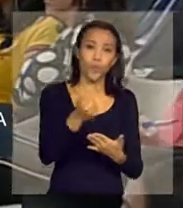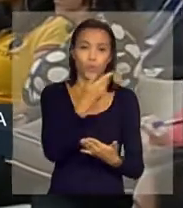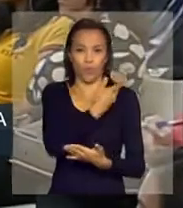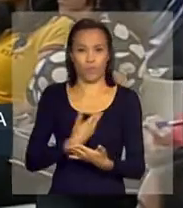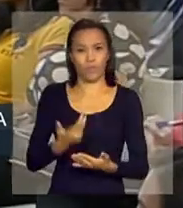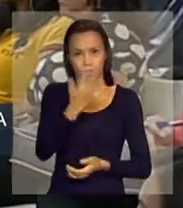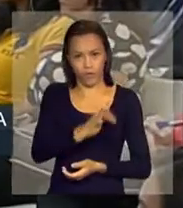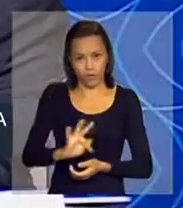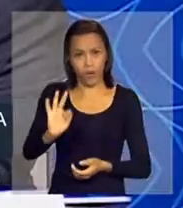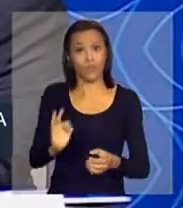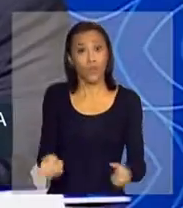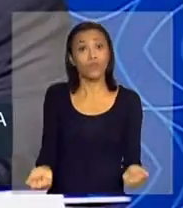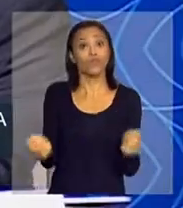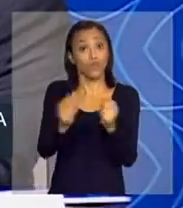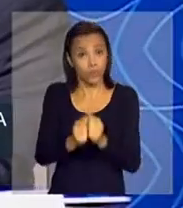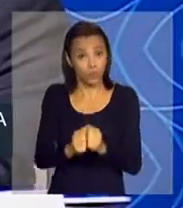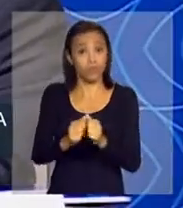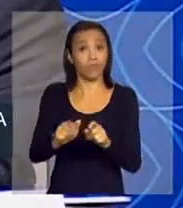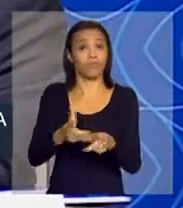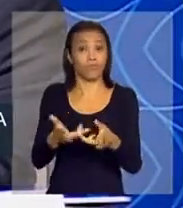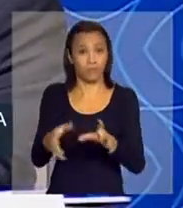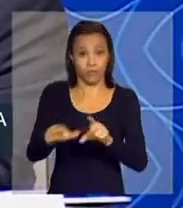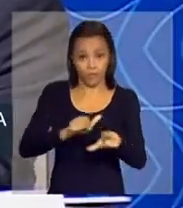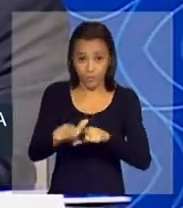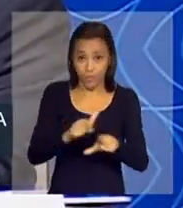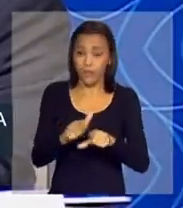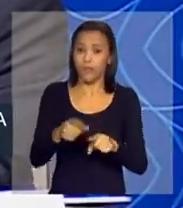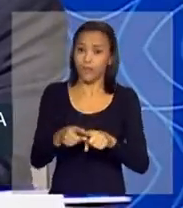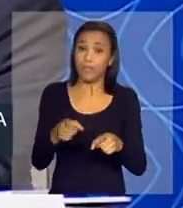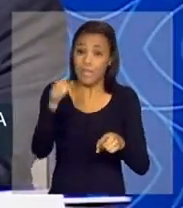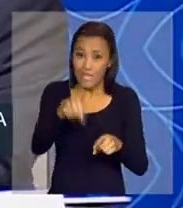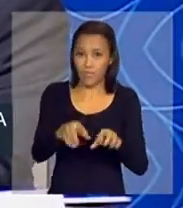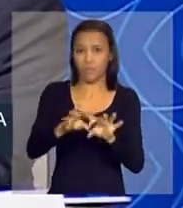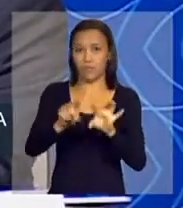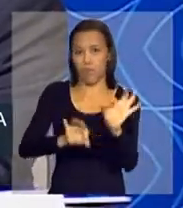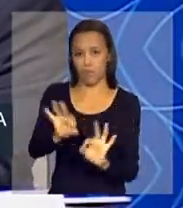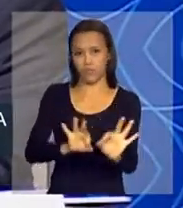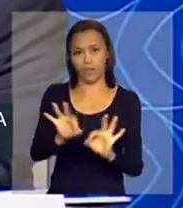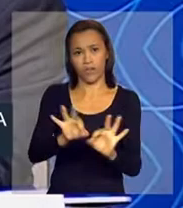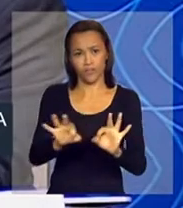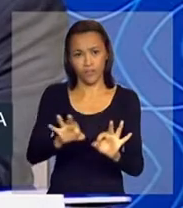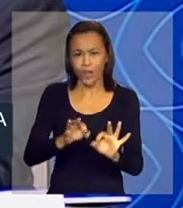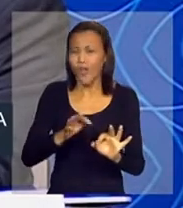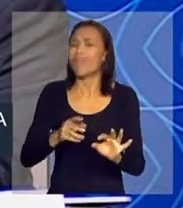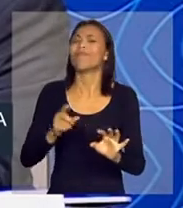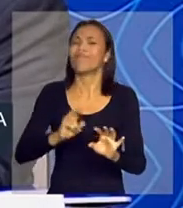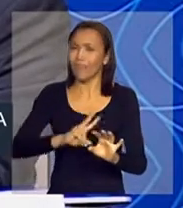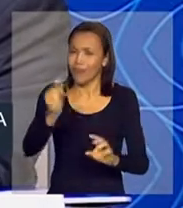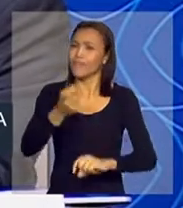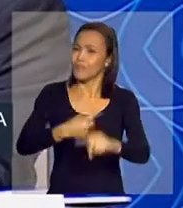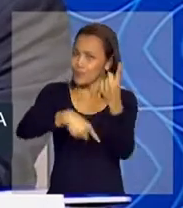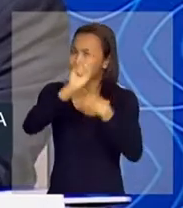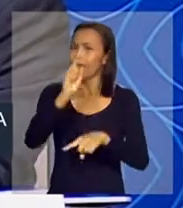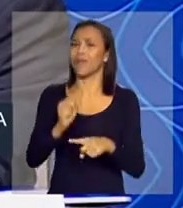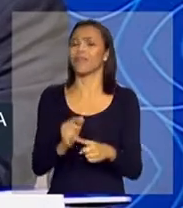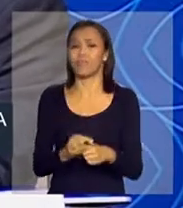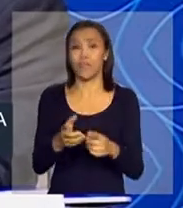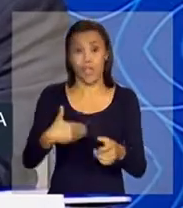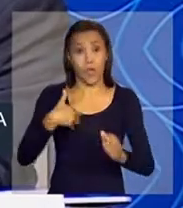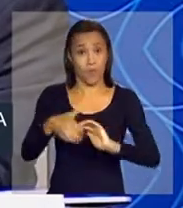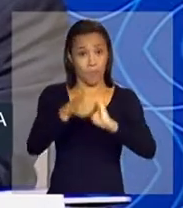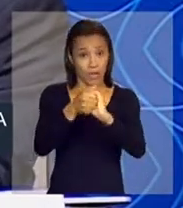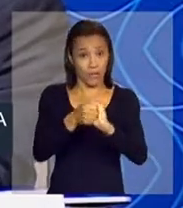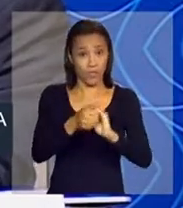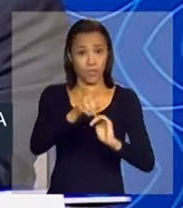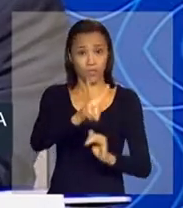federal também junto com a cidade-sede e conosco nesse projeto. Não tenha dúvida que vai ser um sucesso e eu parabenizo o Vicente